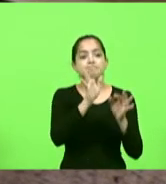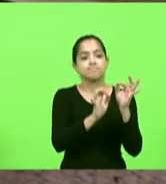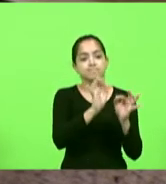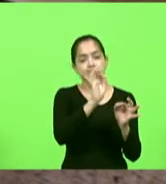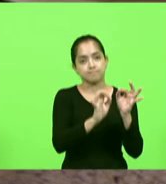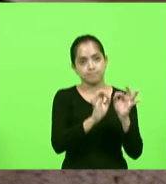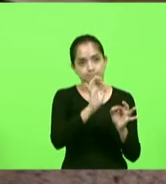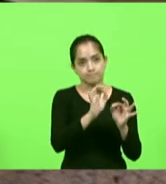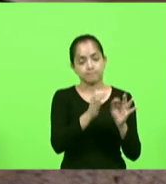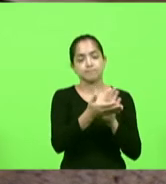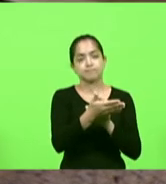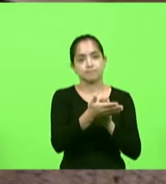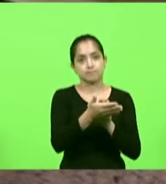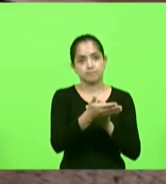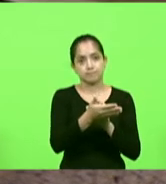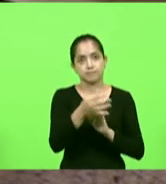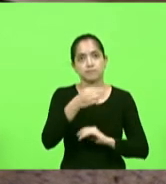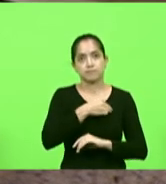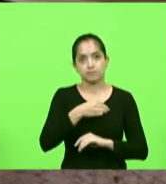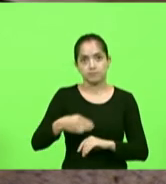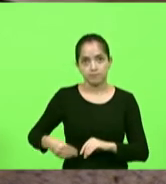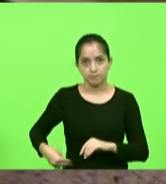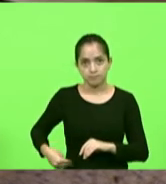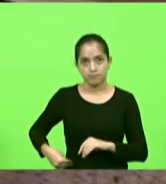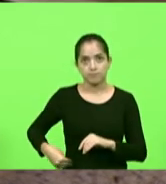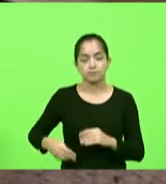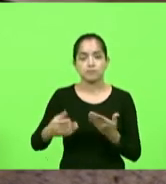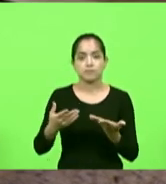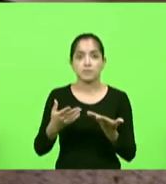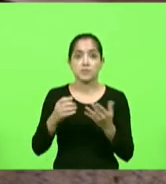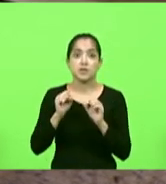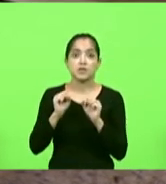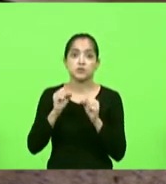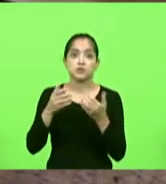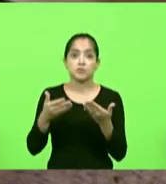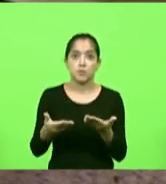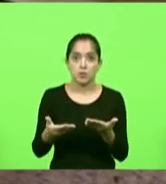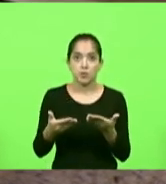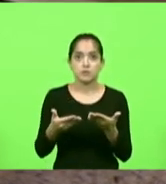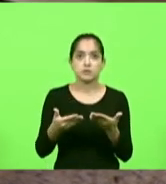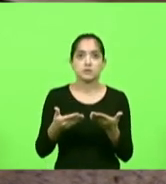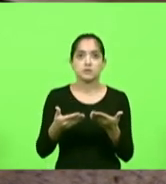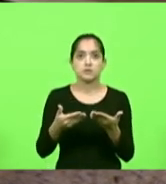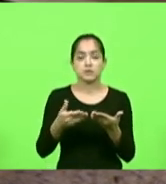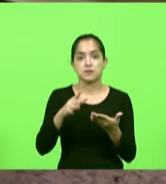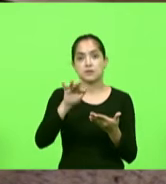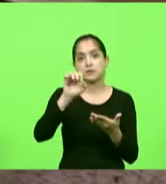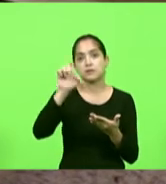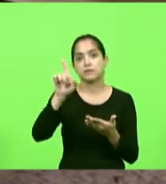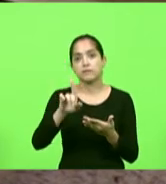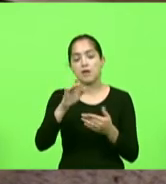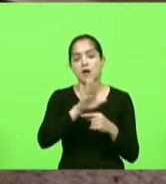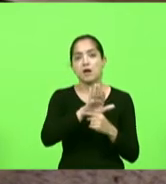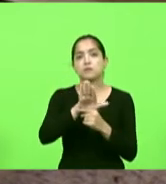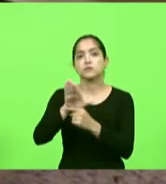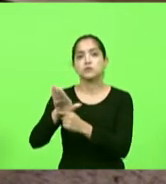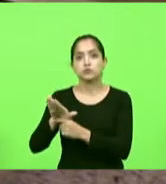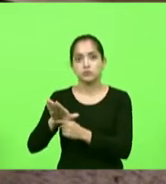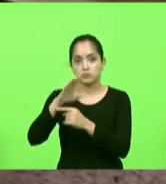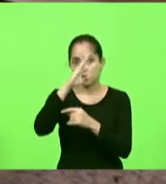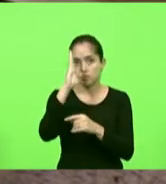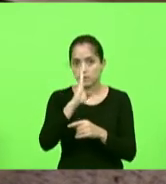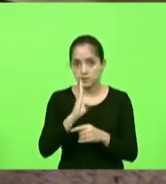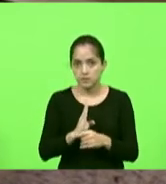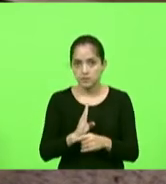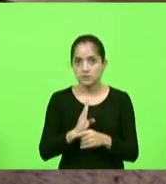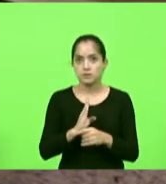parabéns então aqui ao ministro e que possamos através da fé ajudar o nosso povo brasileiro nossa